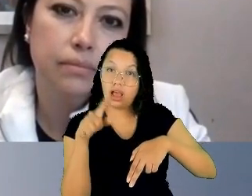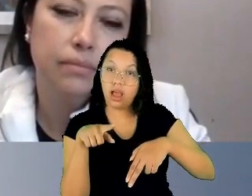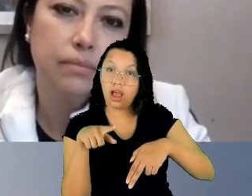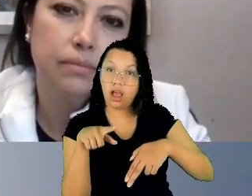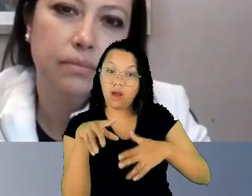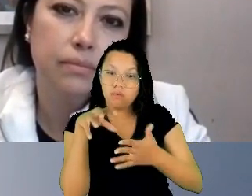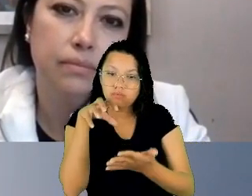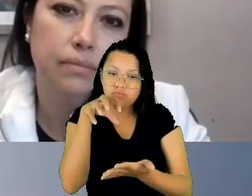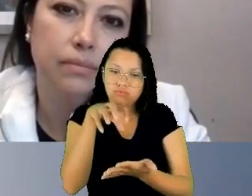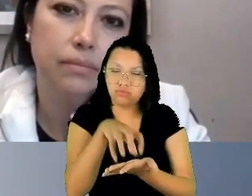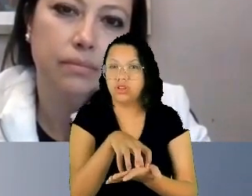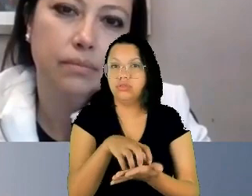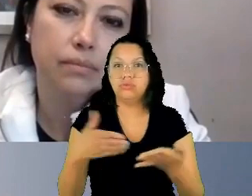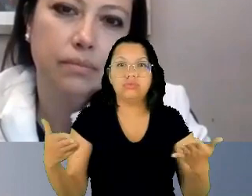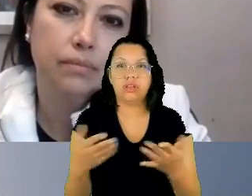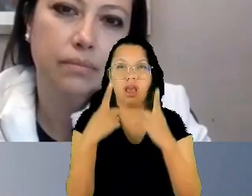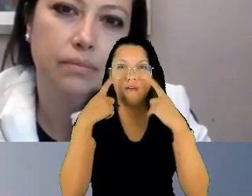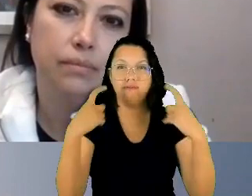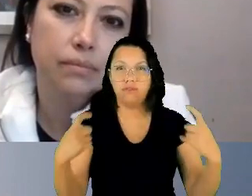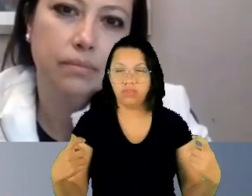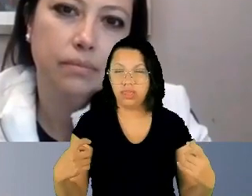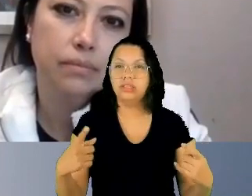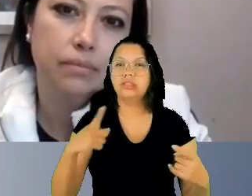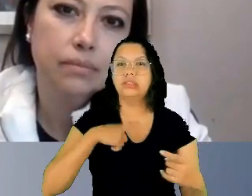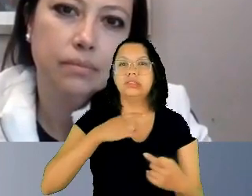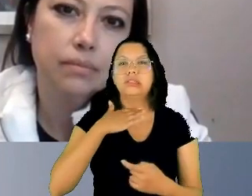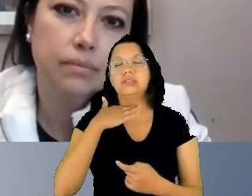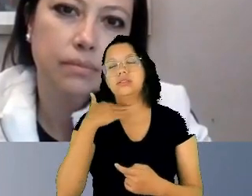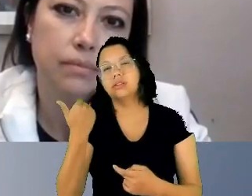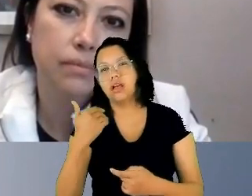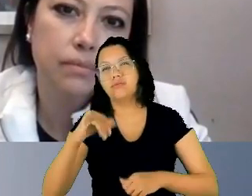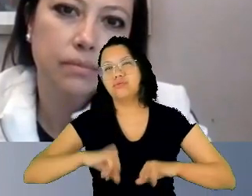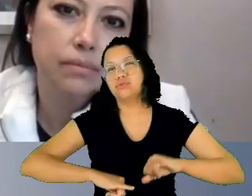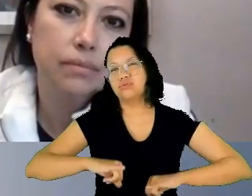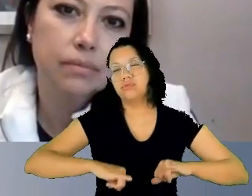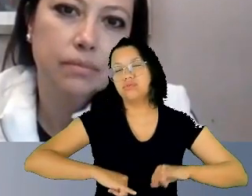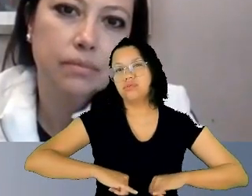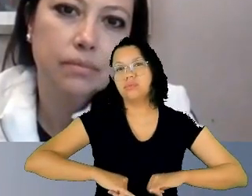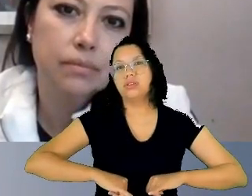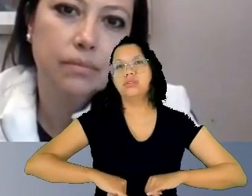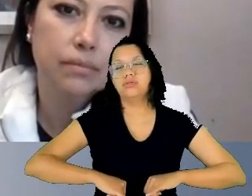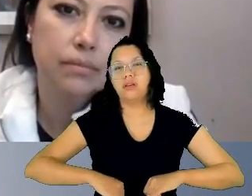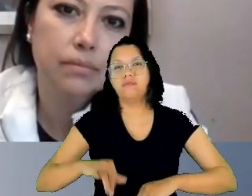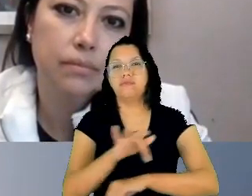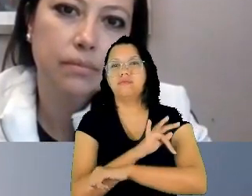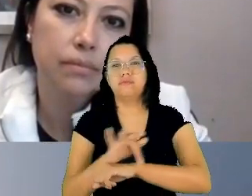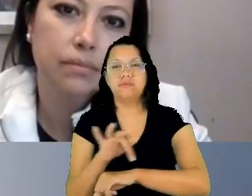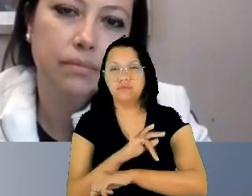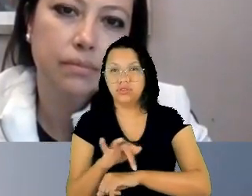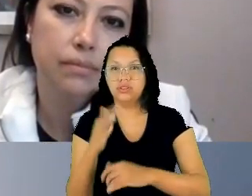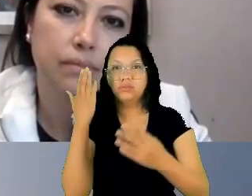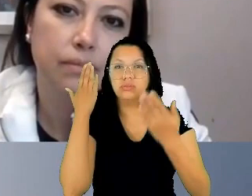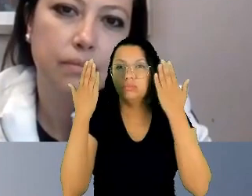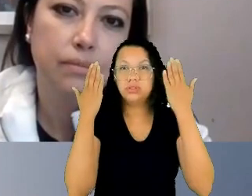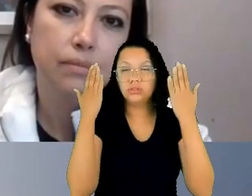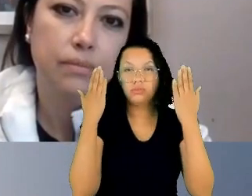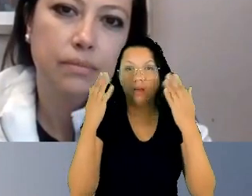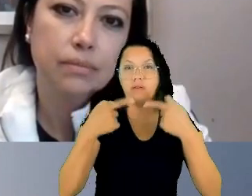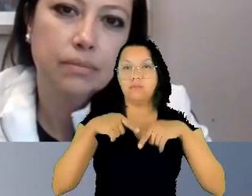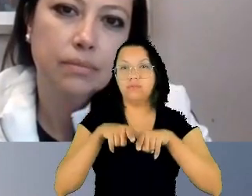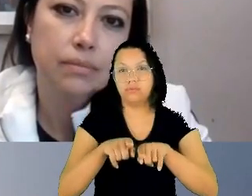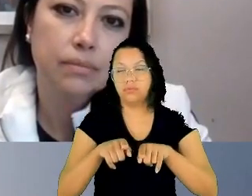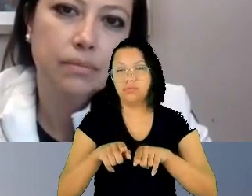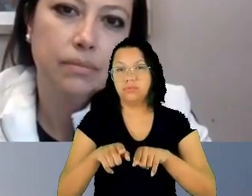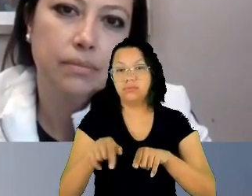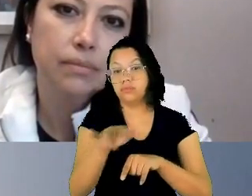morte, dano ao sofrimento físico, sexual, psicológico à mulher, tanto na esfera pública como na privada. Ou seja, a violência